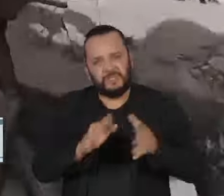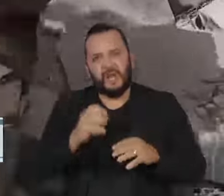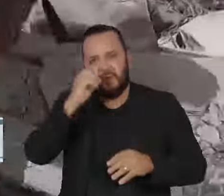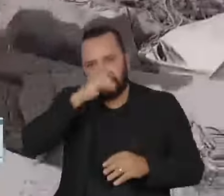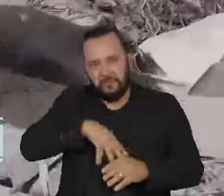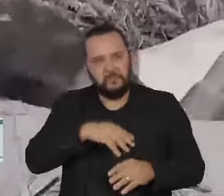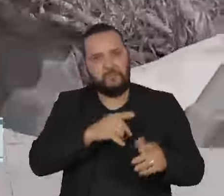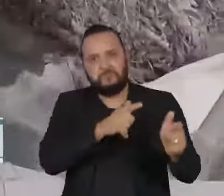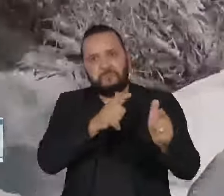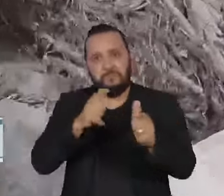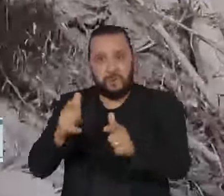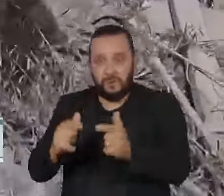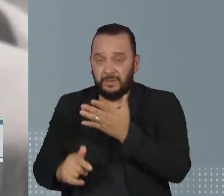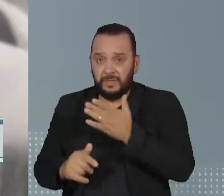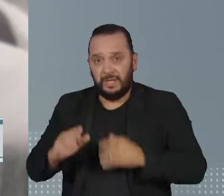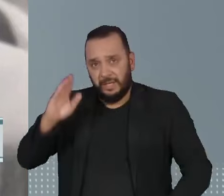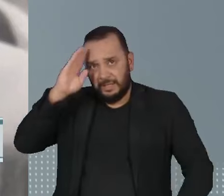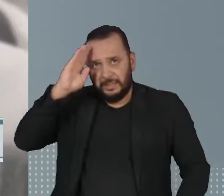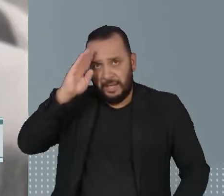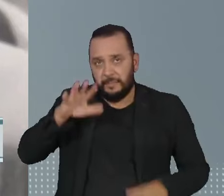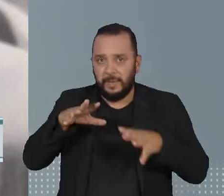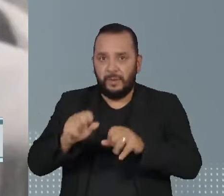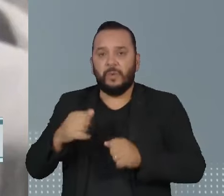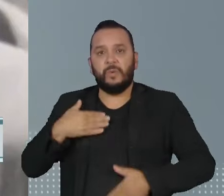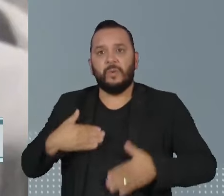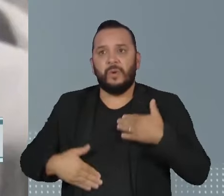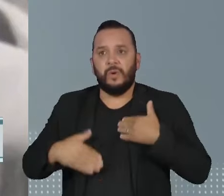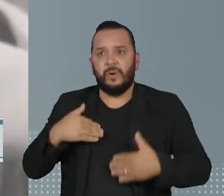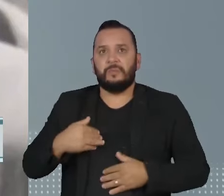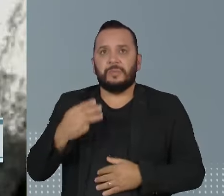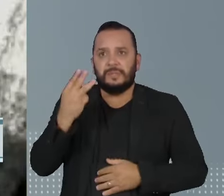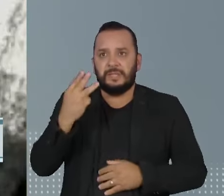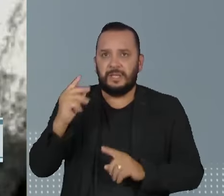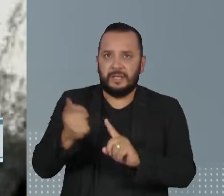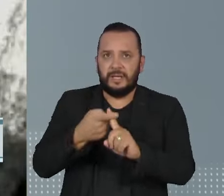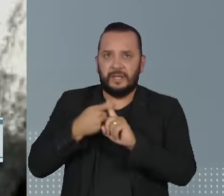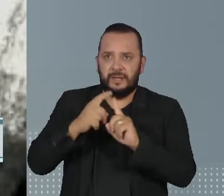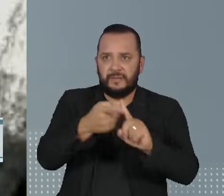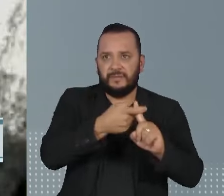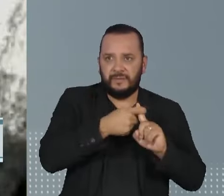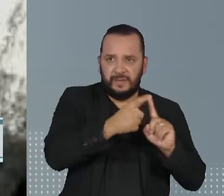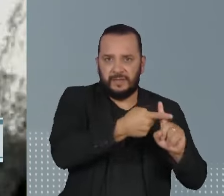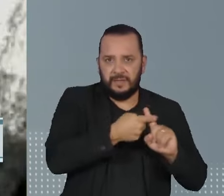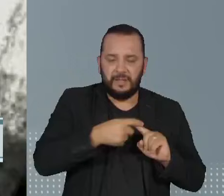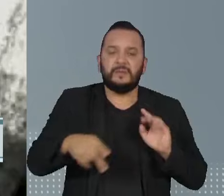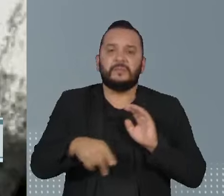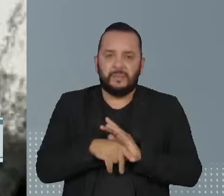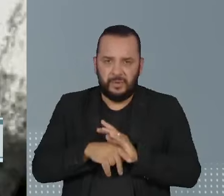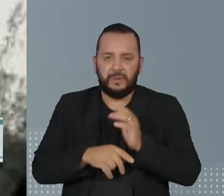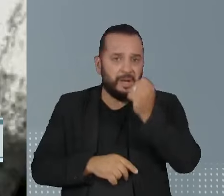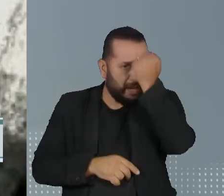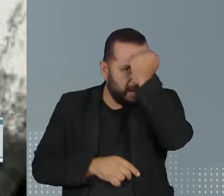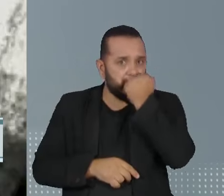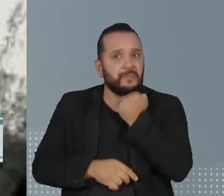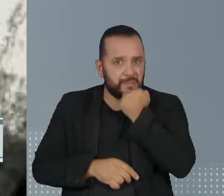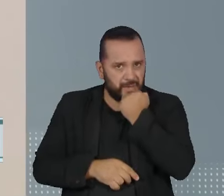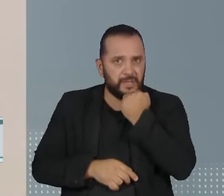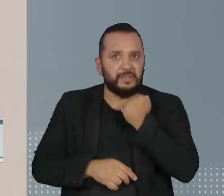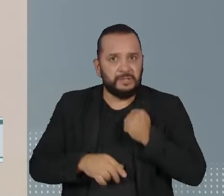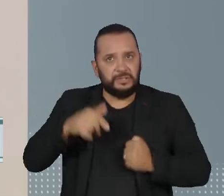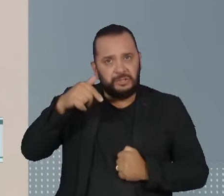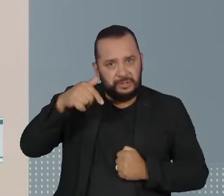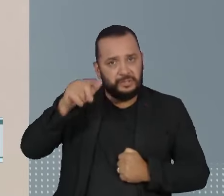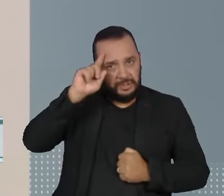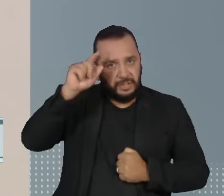recuperou, em Gaza, os corpos de mais três reféns feitos pelo Hamas nos ataques de 7 de outubro.